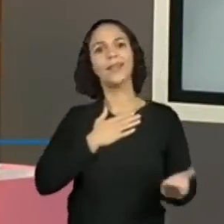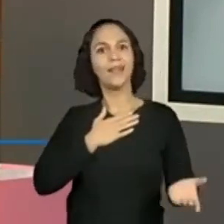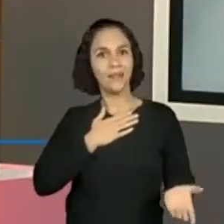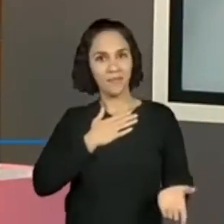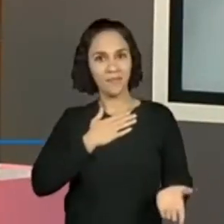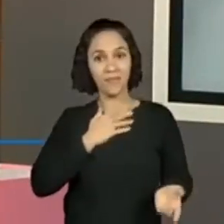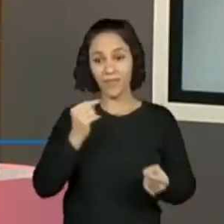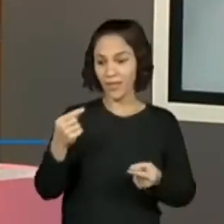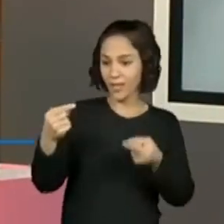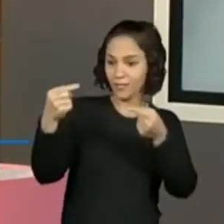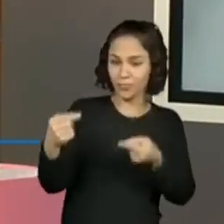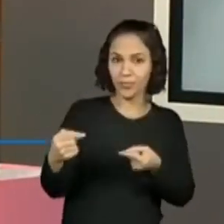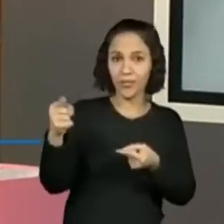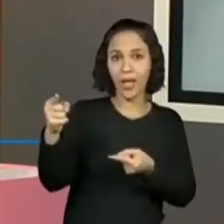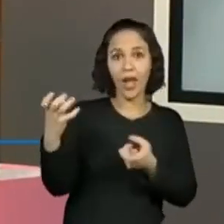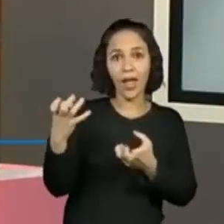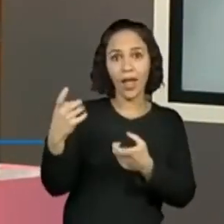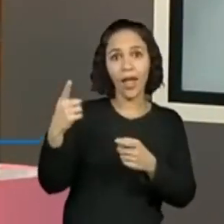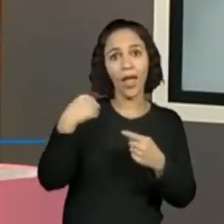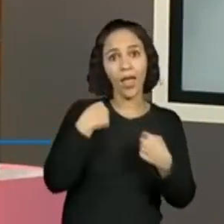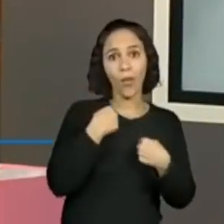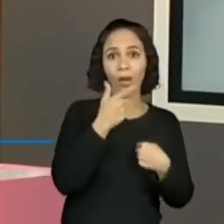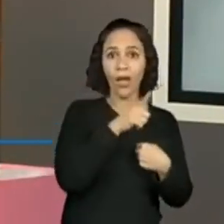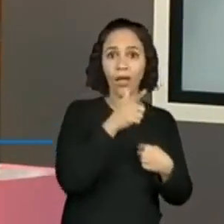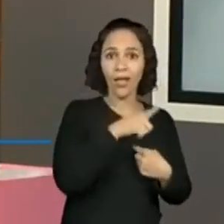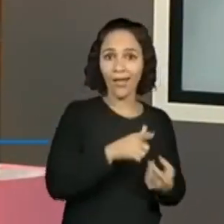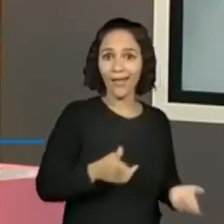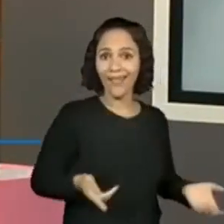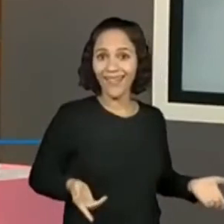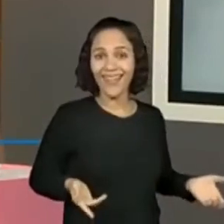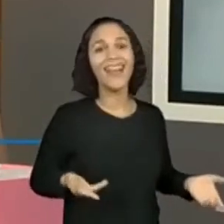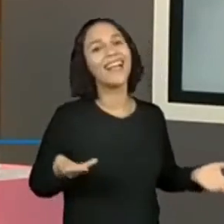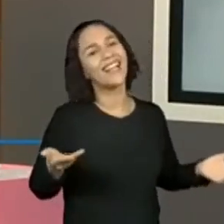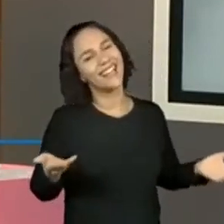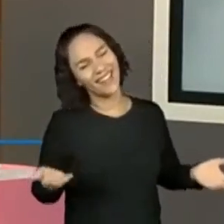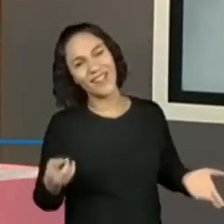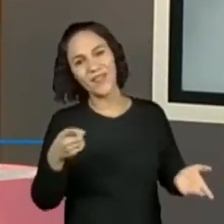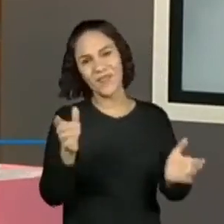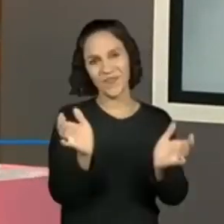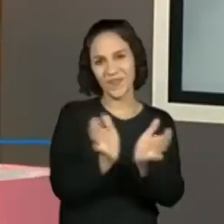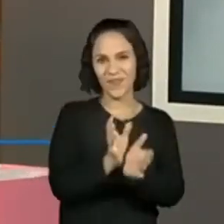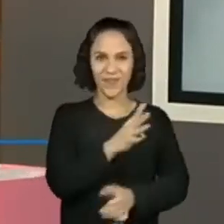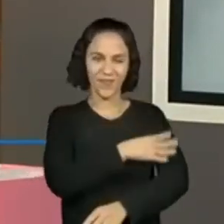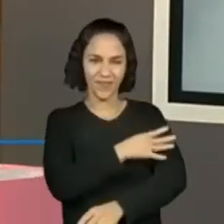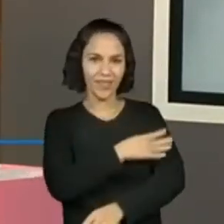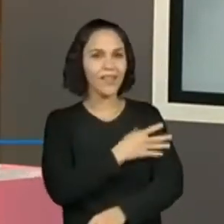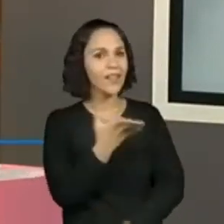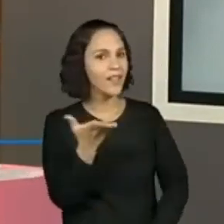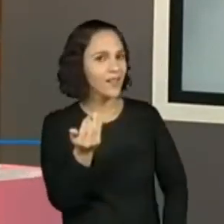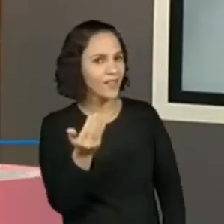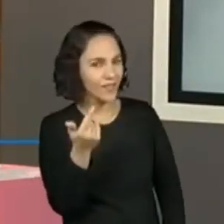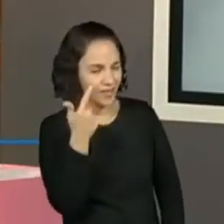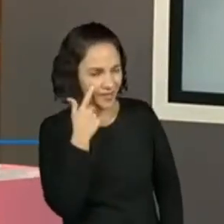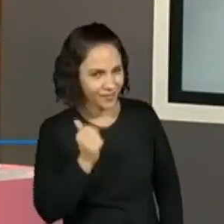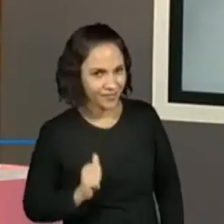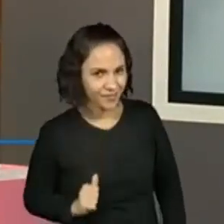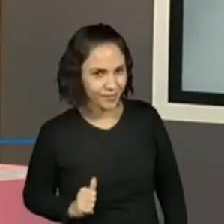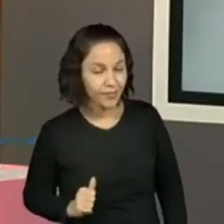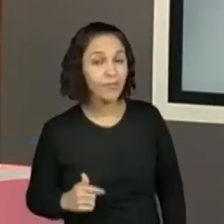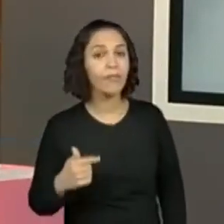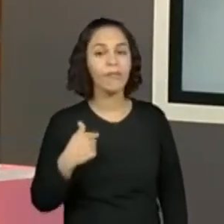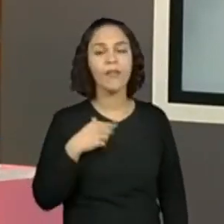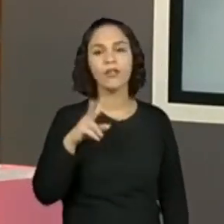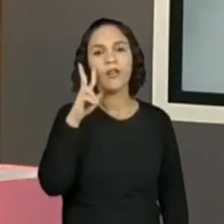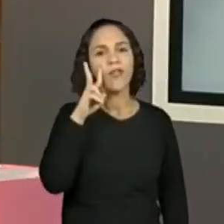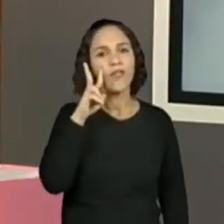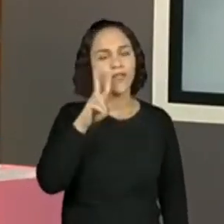os meus adversários estão torcendo por mim. E ó, galerinha do quarto ano vem aqui pertinho de mim. Eu olhei todas